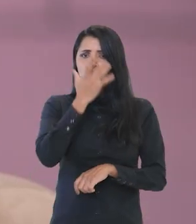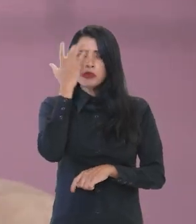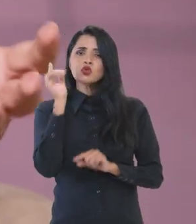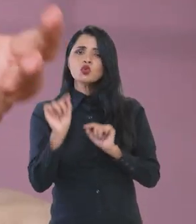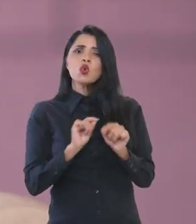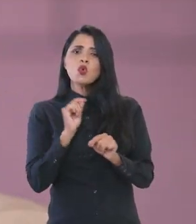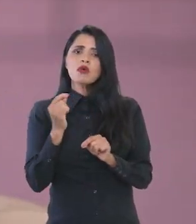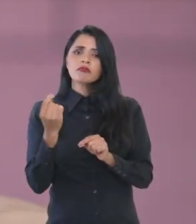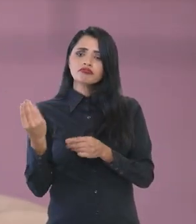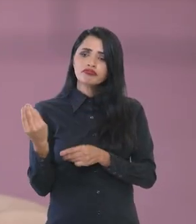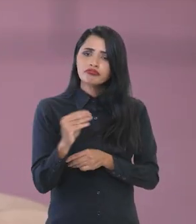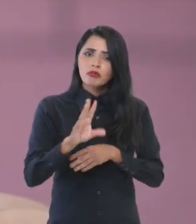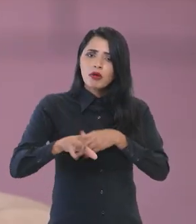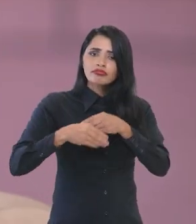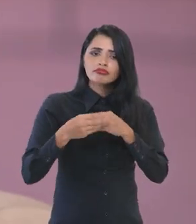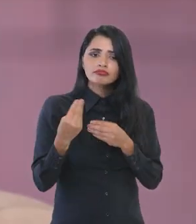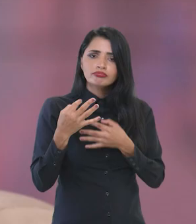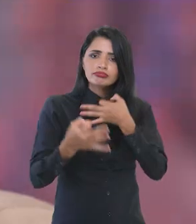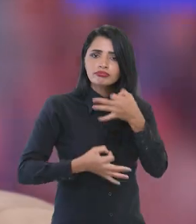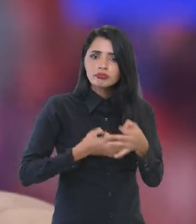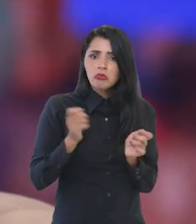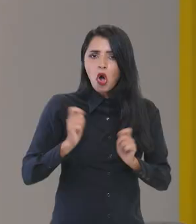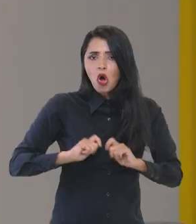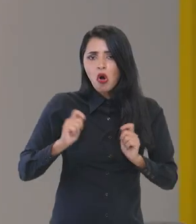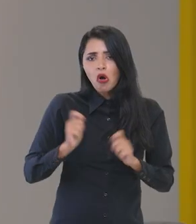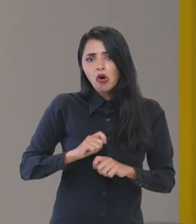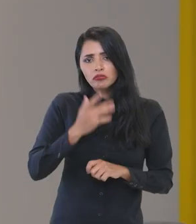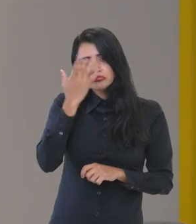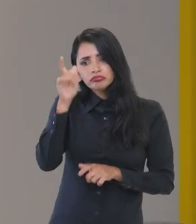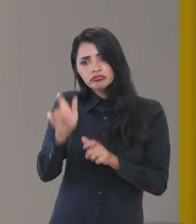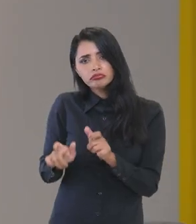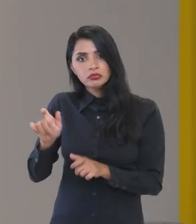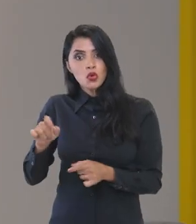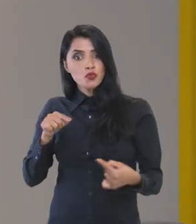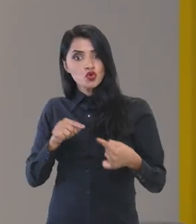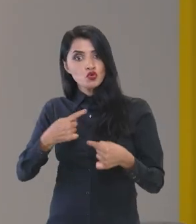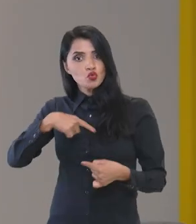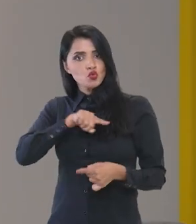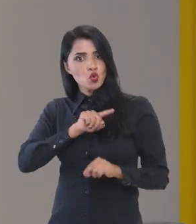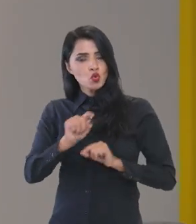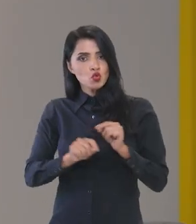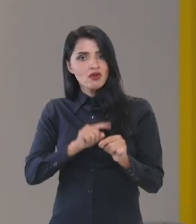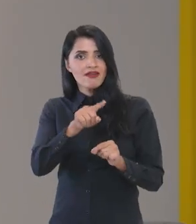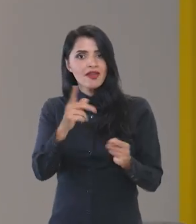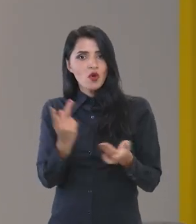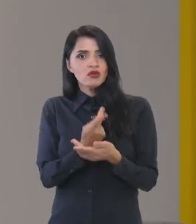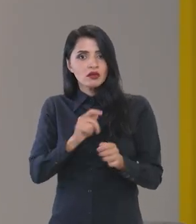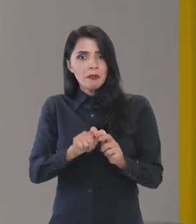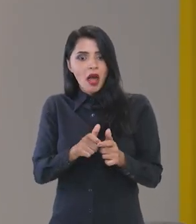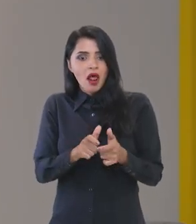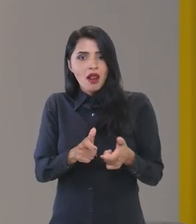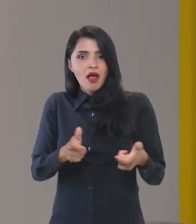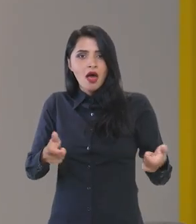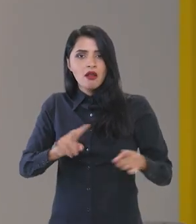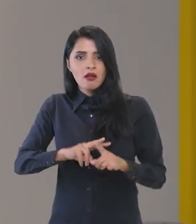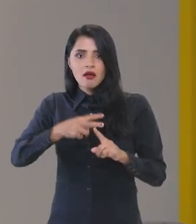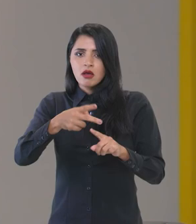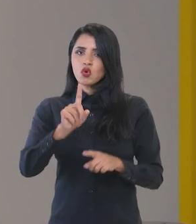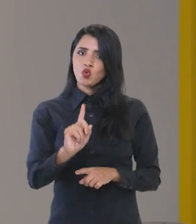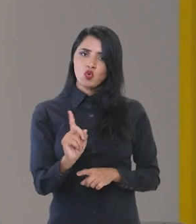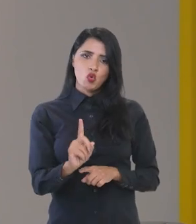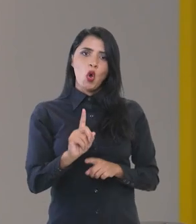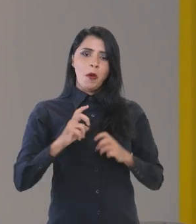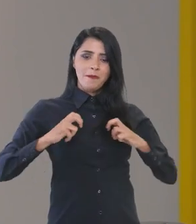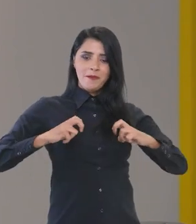trazer contribuições e o nosso grande objetivo é que elas se multipliquem. Não é numa